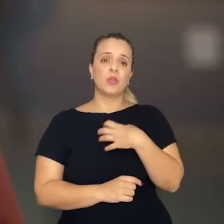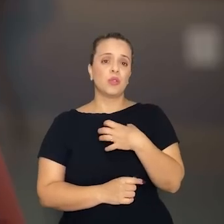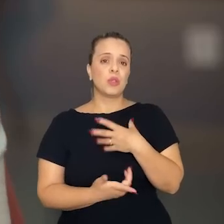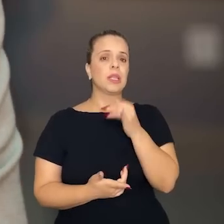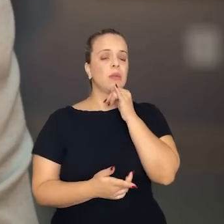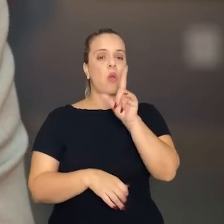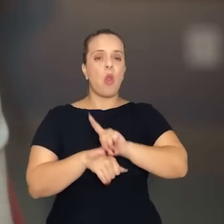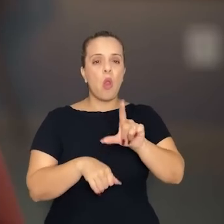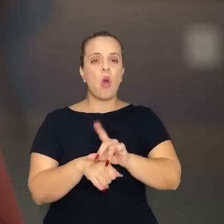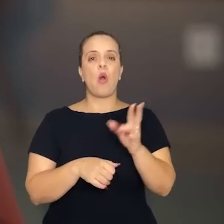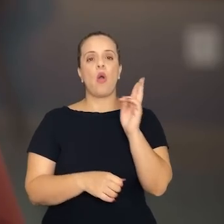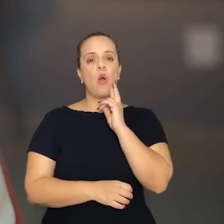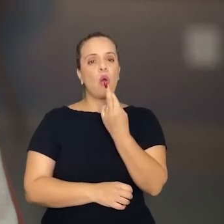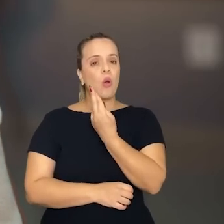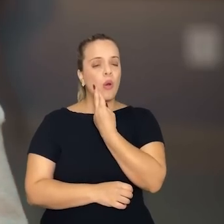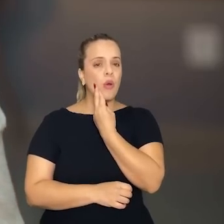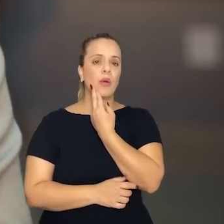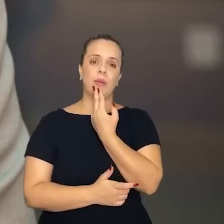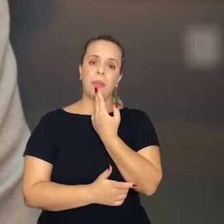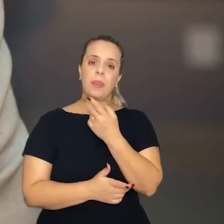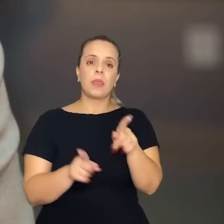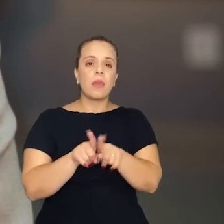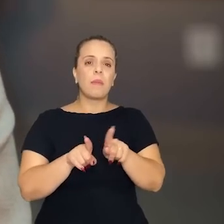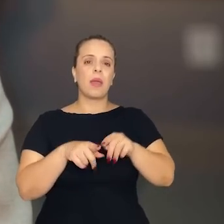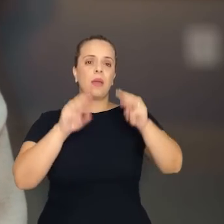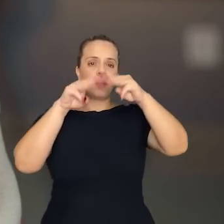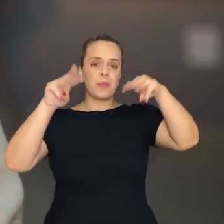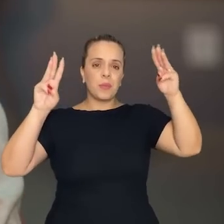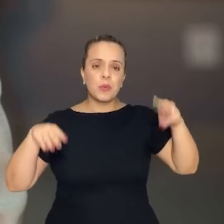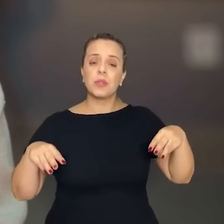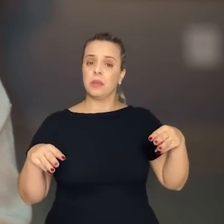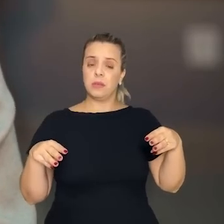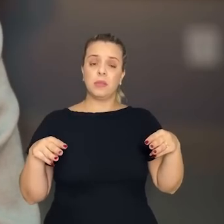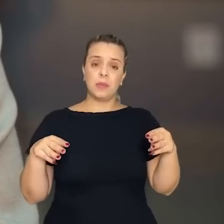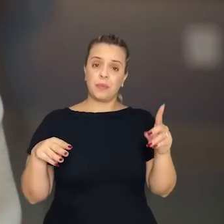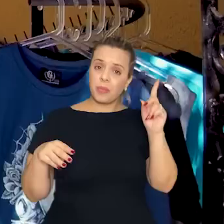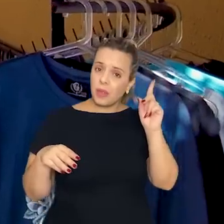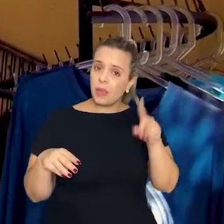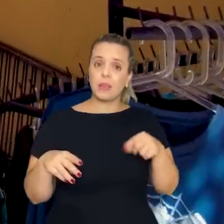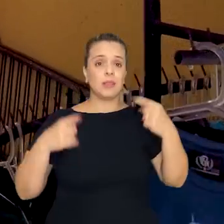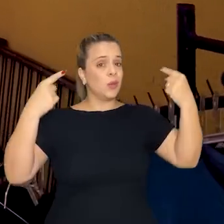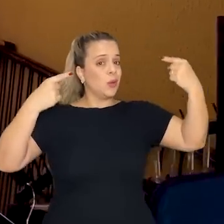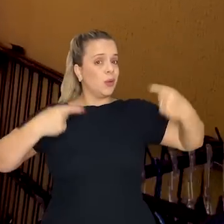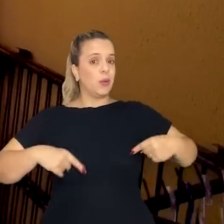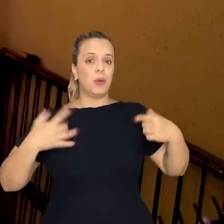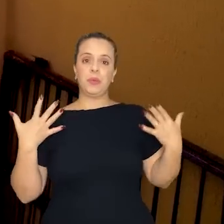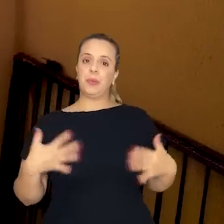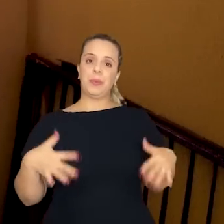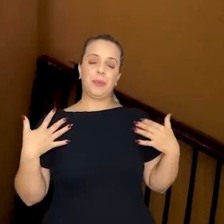com comércio, com restaurante, com museus. Esse é o grande desafio nosso.